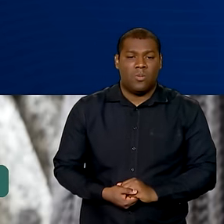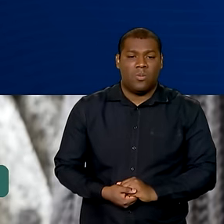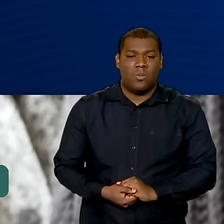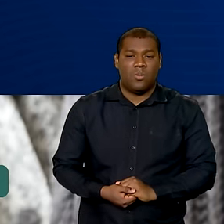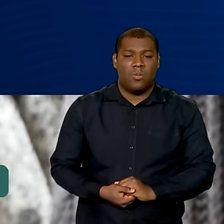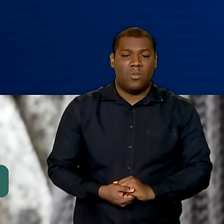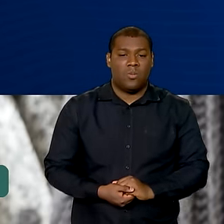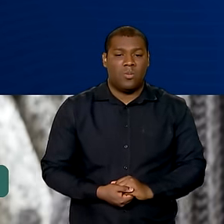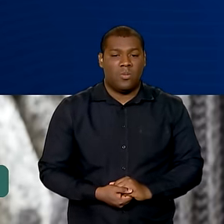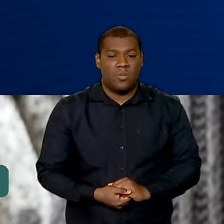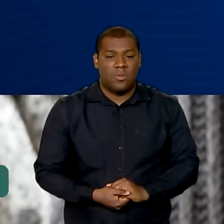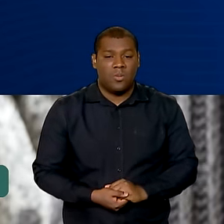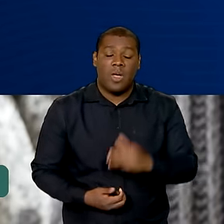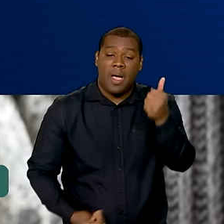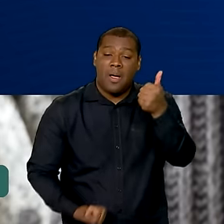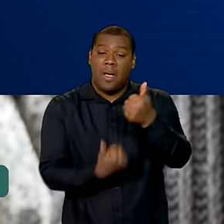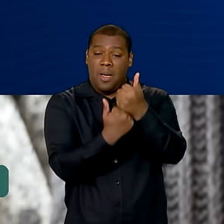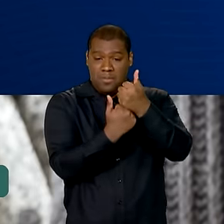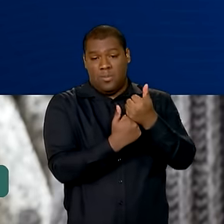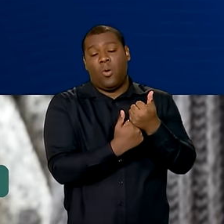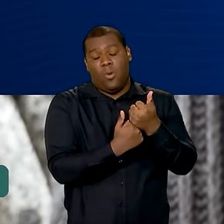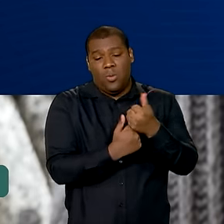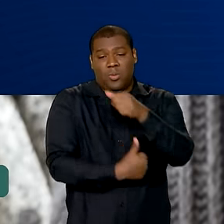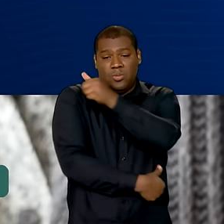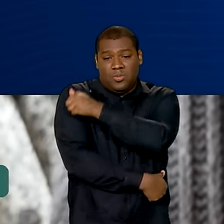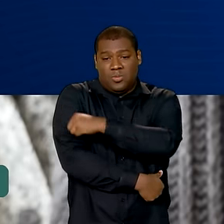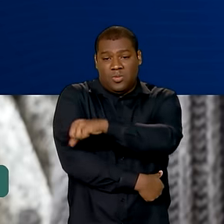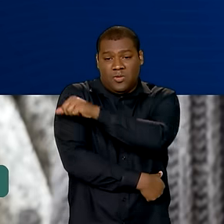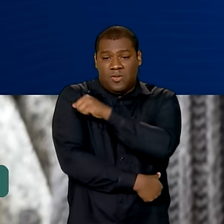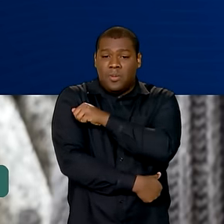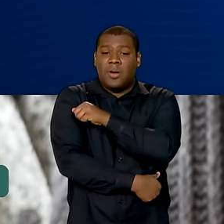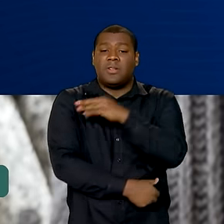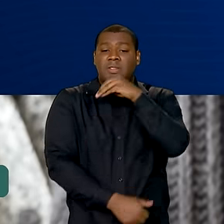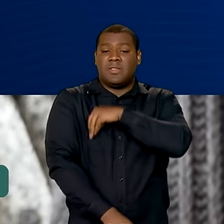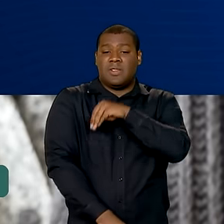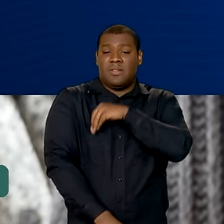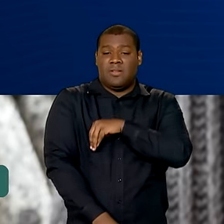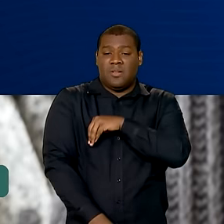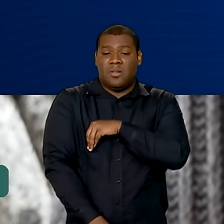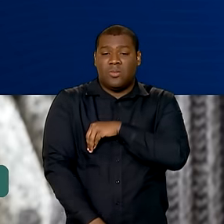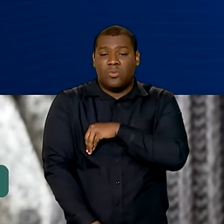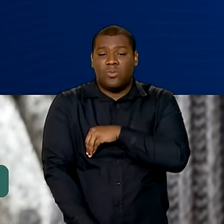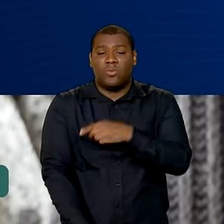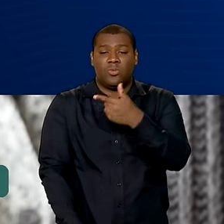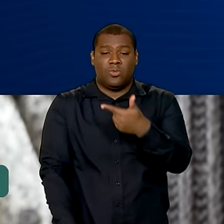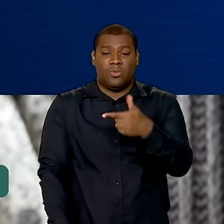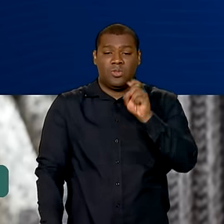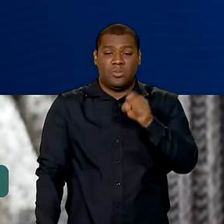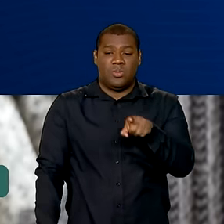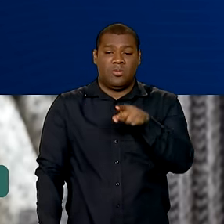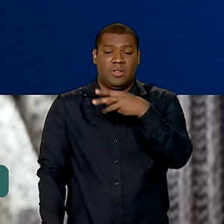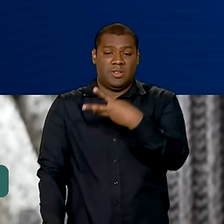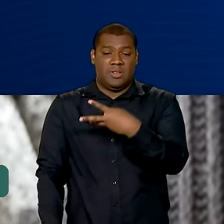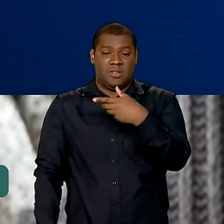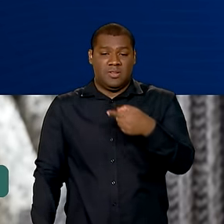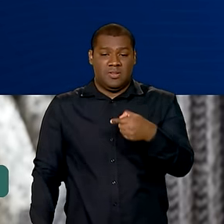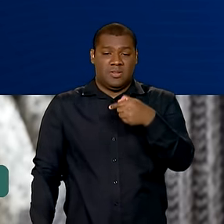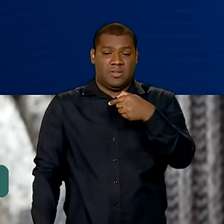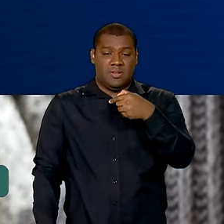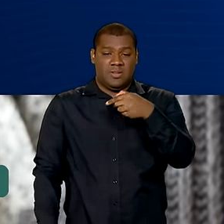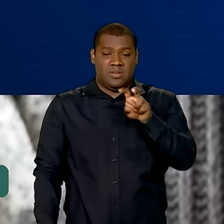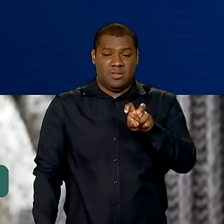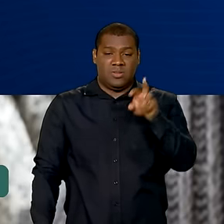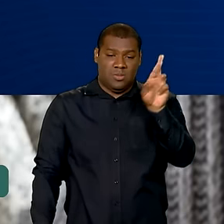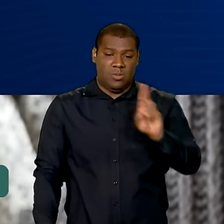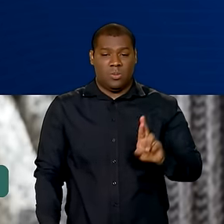os auxiliares de enfermagem e as parteiras, 50%, R$ 2.375.